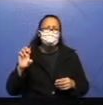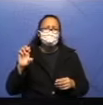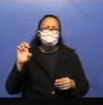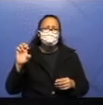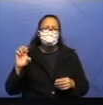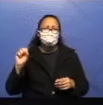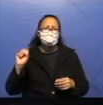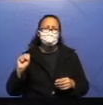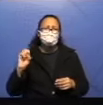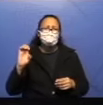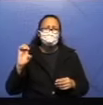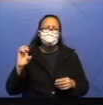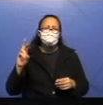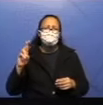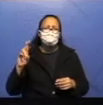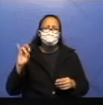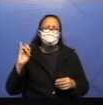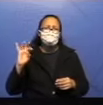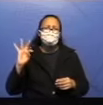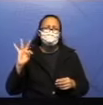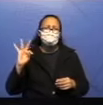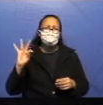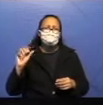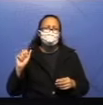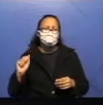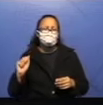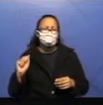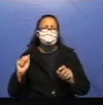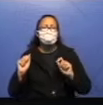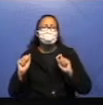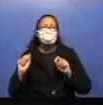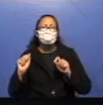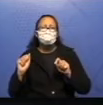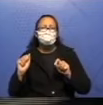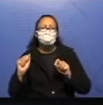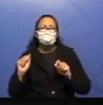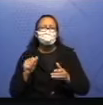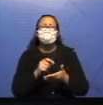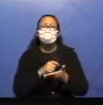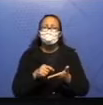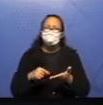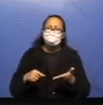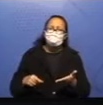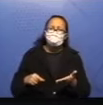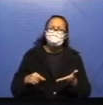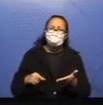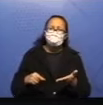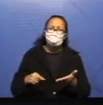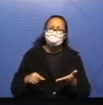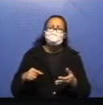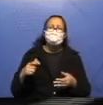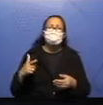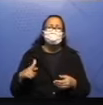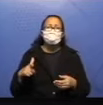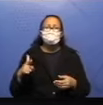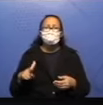Reescrita. Re, outra vez, novamente, de novo. Escrita. Escrever. Lembraram?